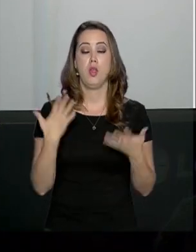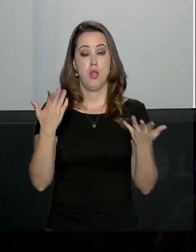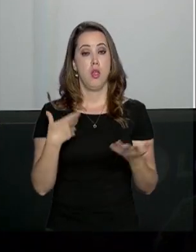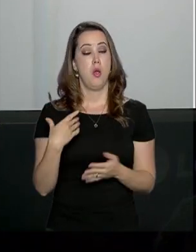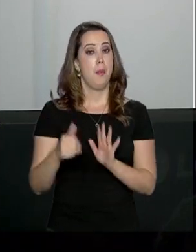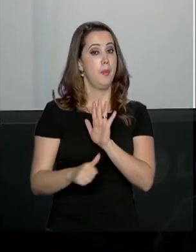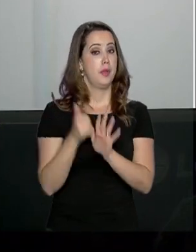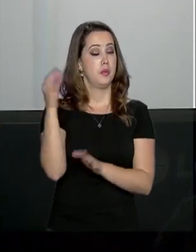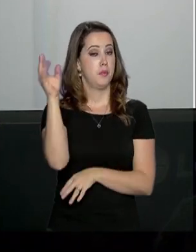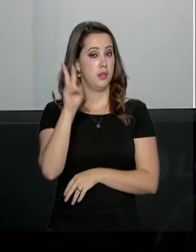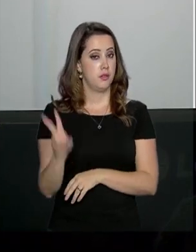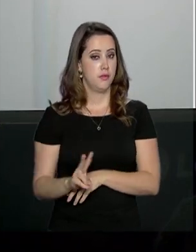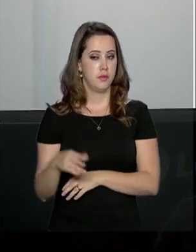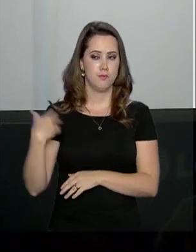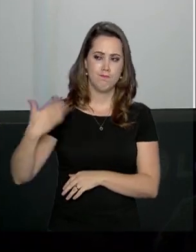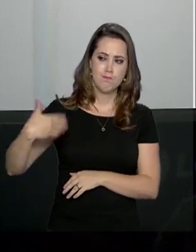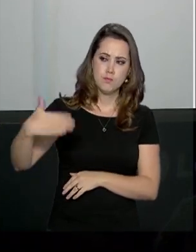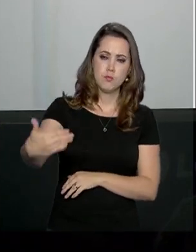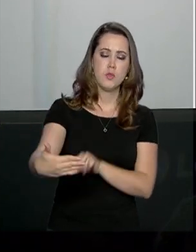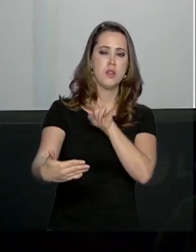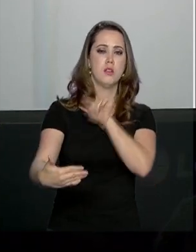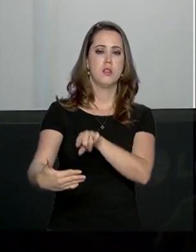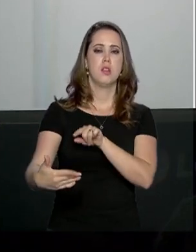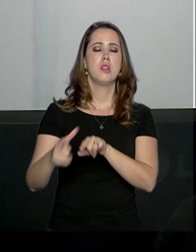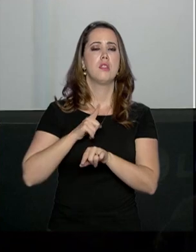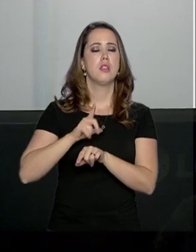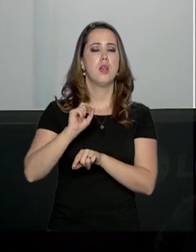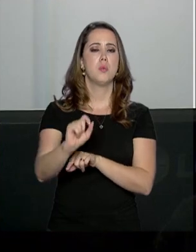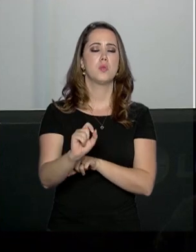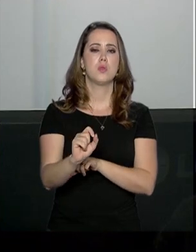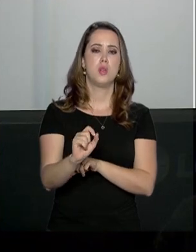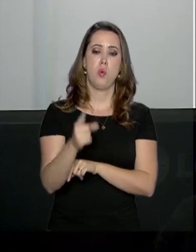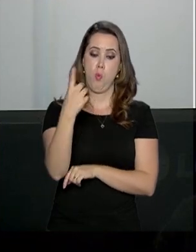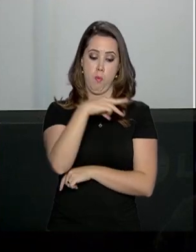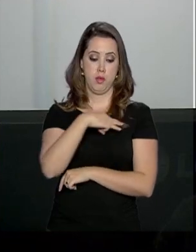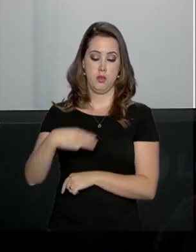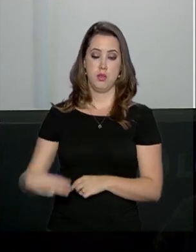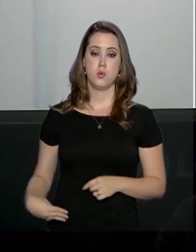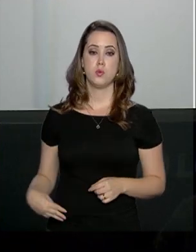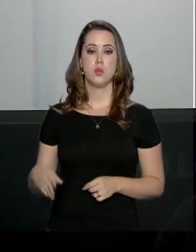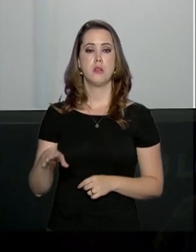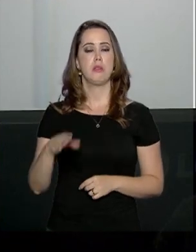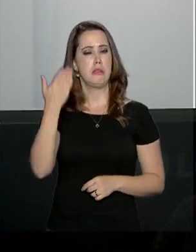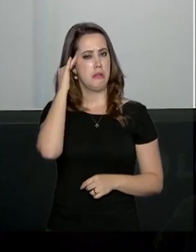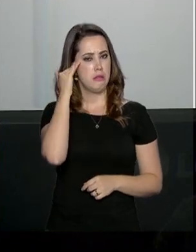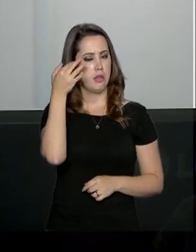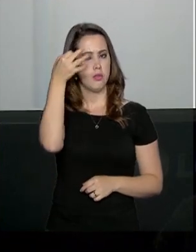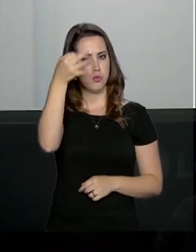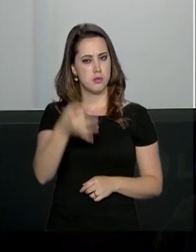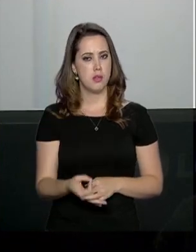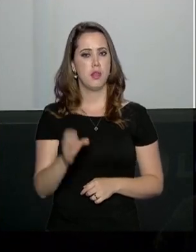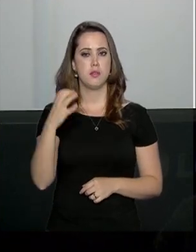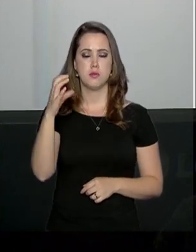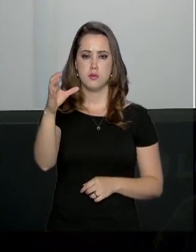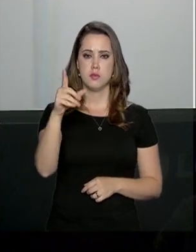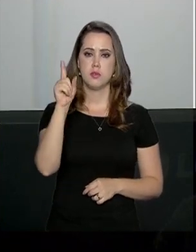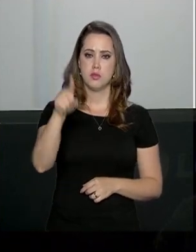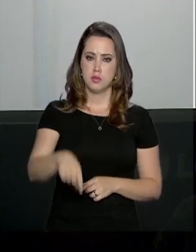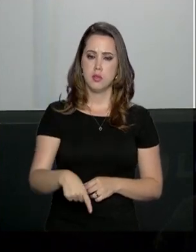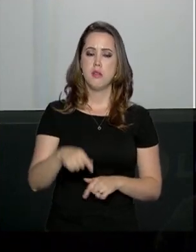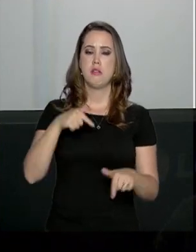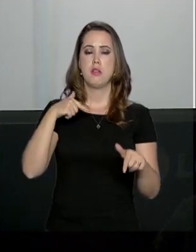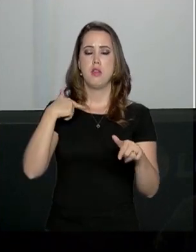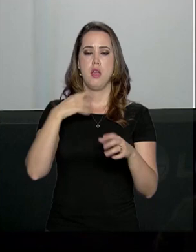Acho que pela primeira vez, no longo de décadas, temos um ministro que entende do assunto, é formado pelo